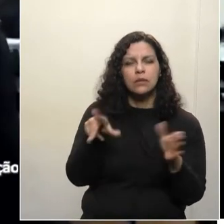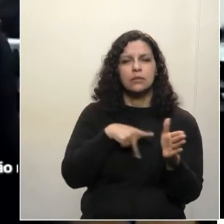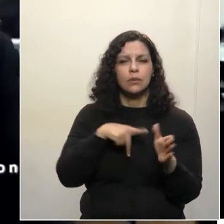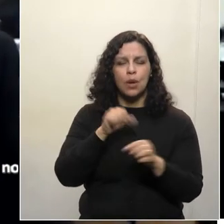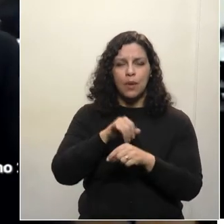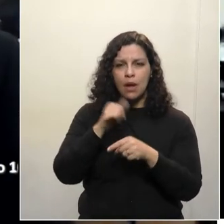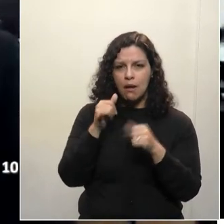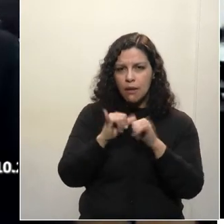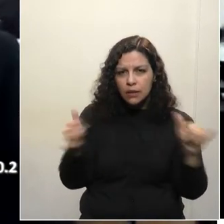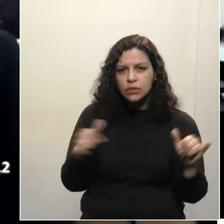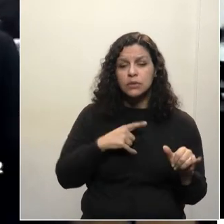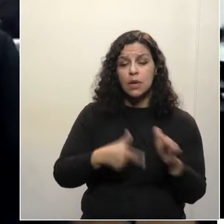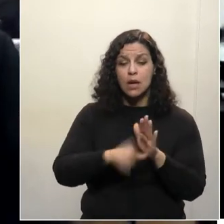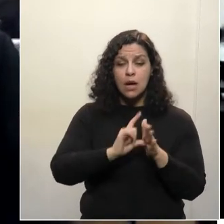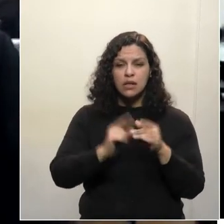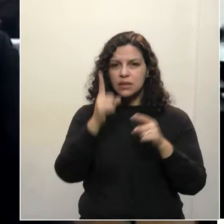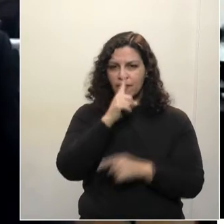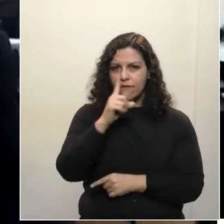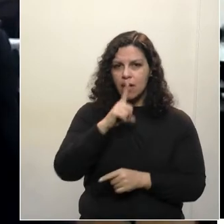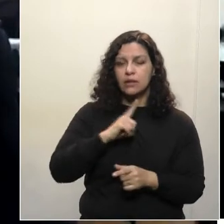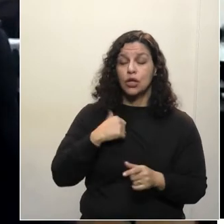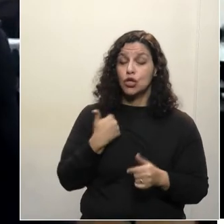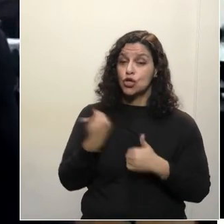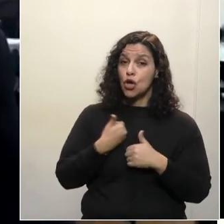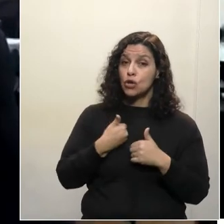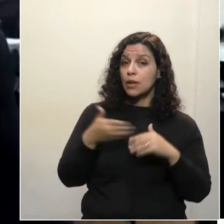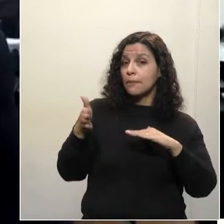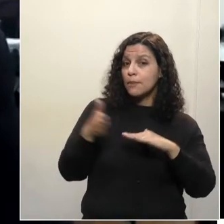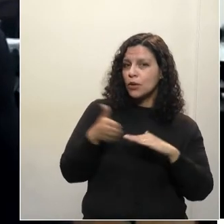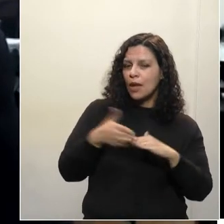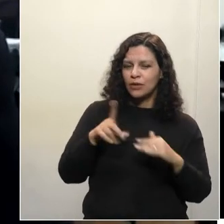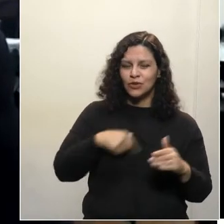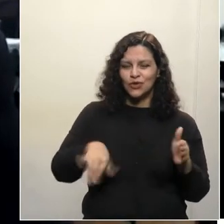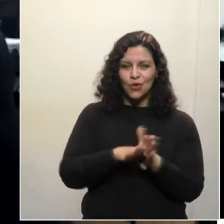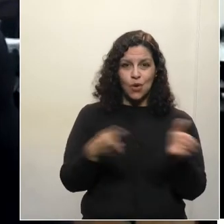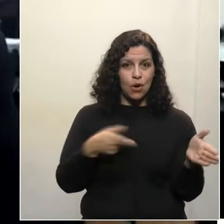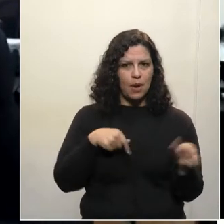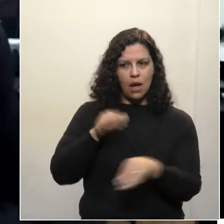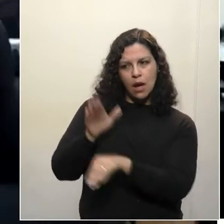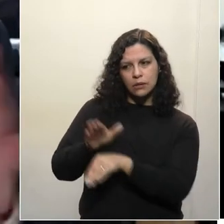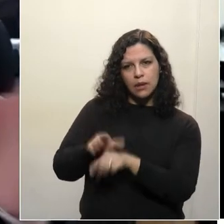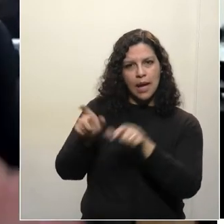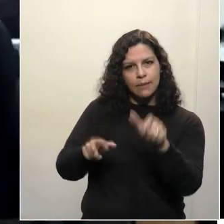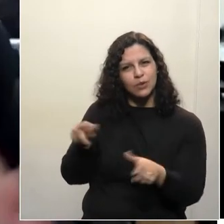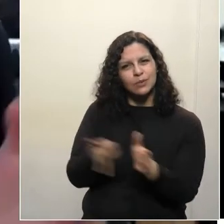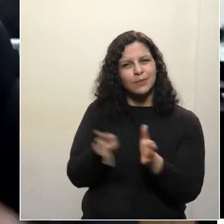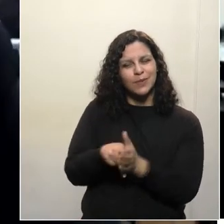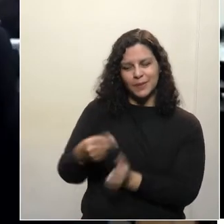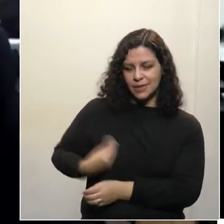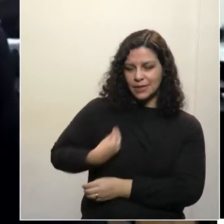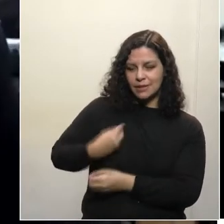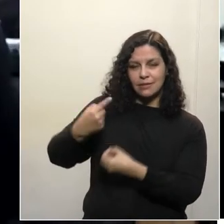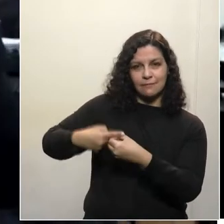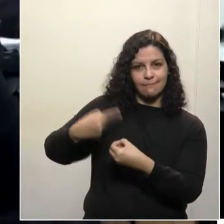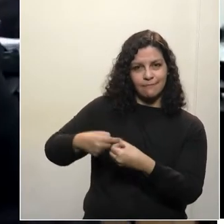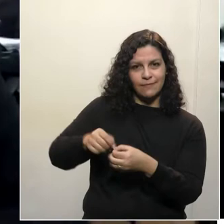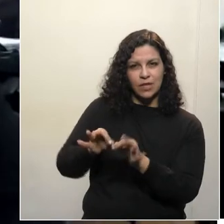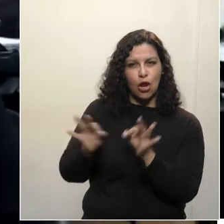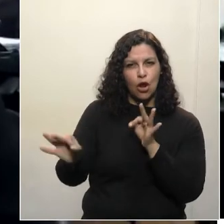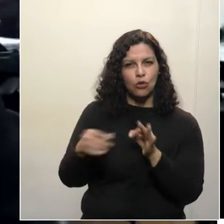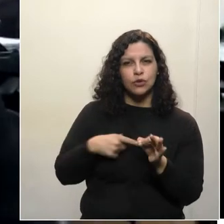possíveis falhas. A modernidade chegando, principalmente para atender nossos produtores que moram em locais erros e distantes.